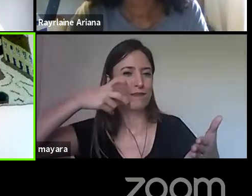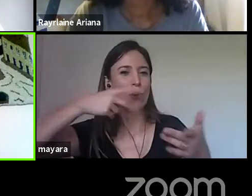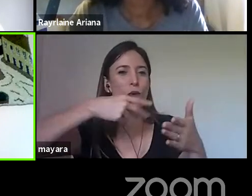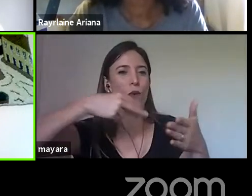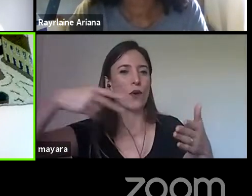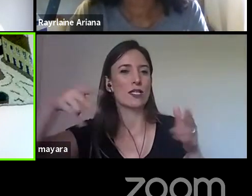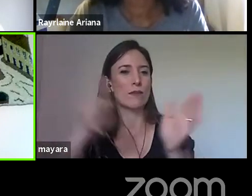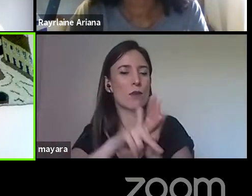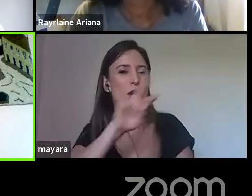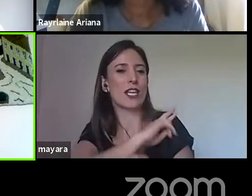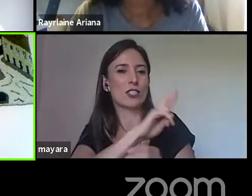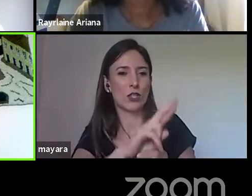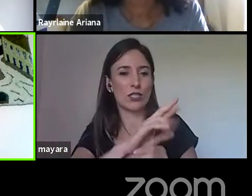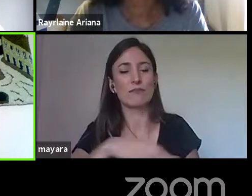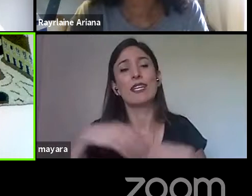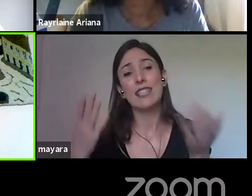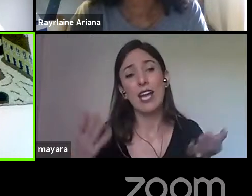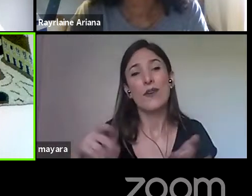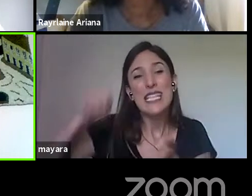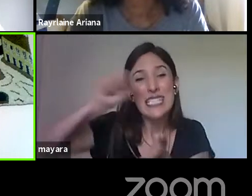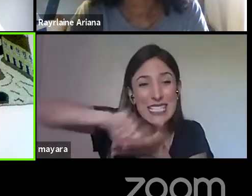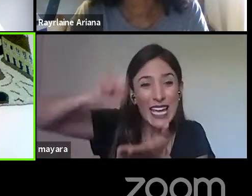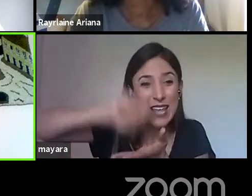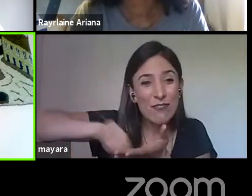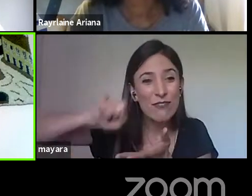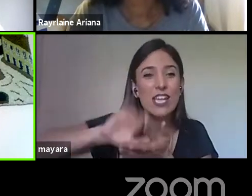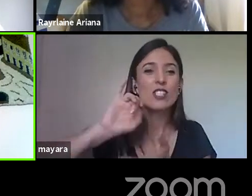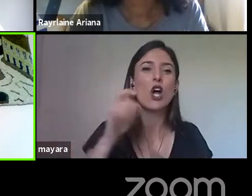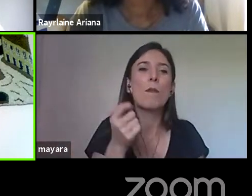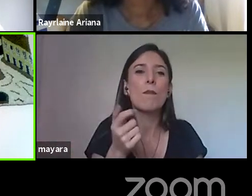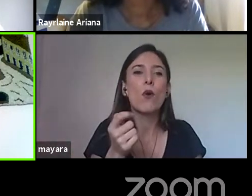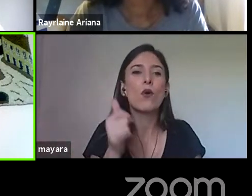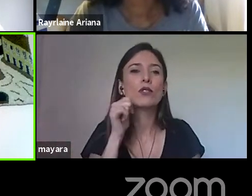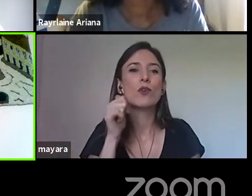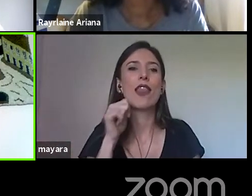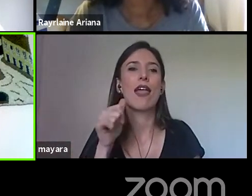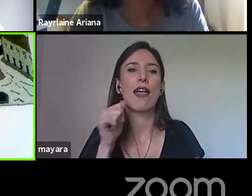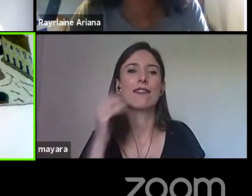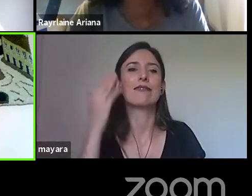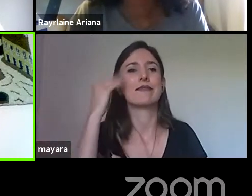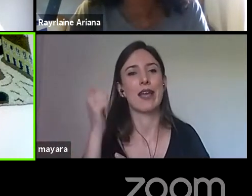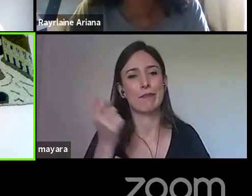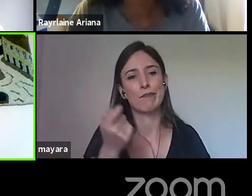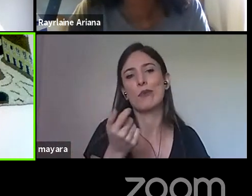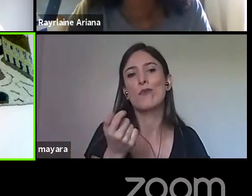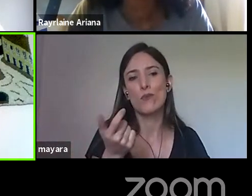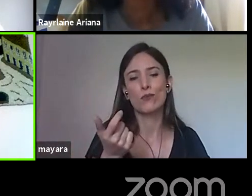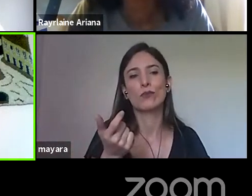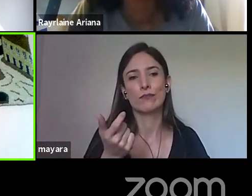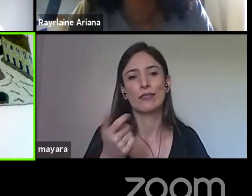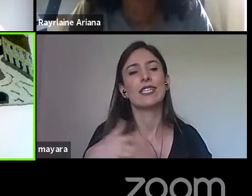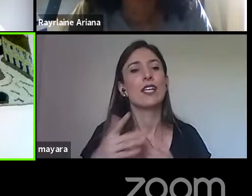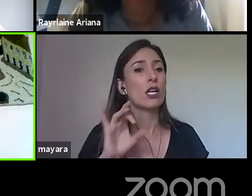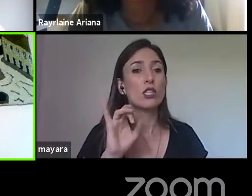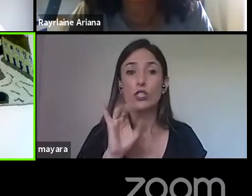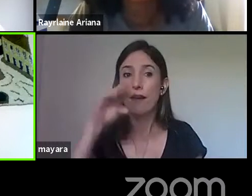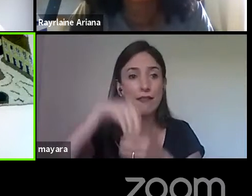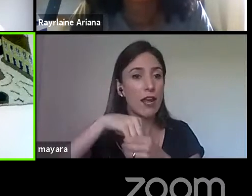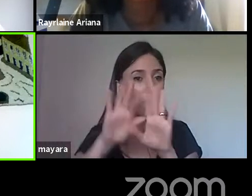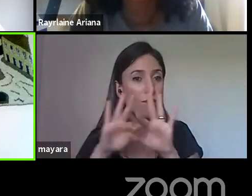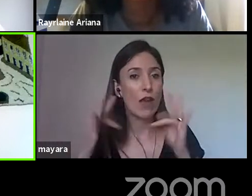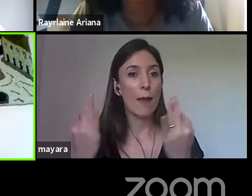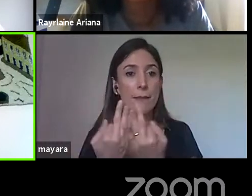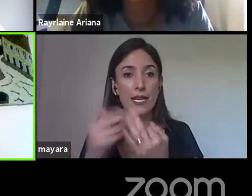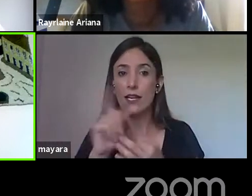realmente para pouquíssimas mulheres. Então, isso é não só no seio da família, mas também nas